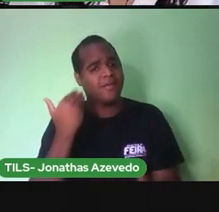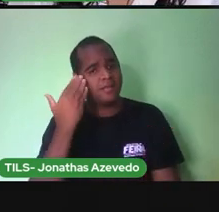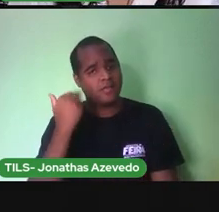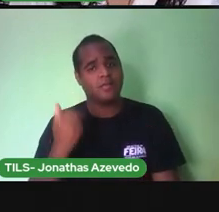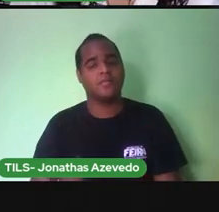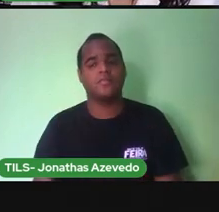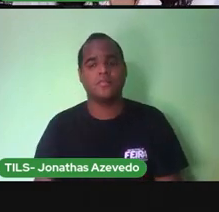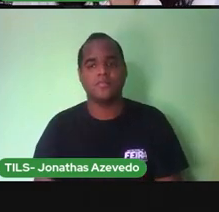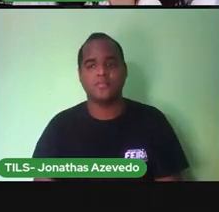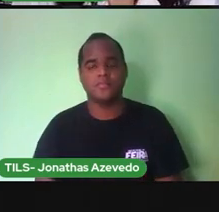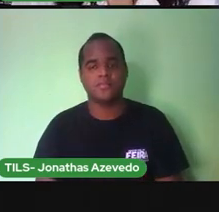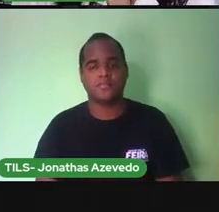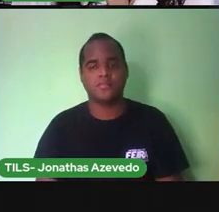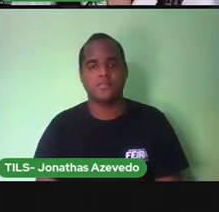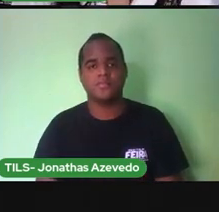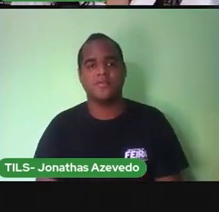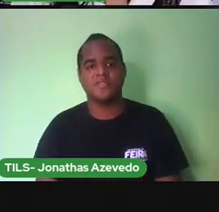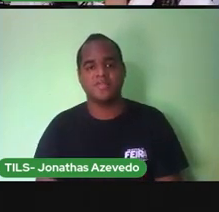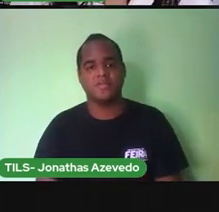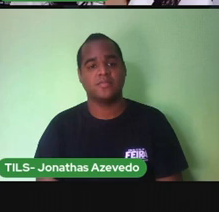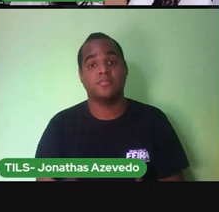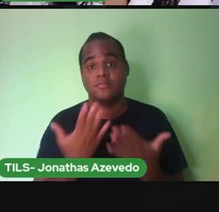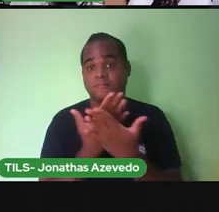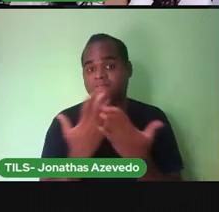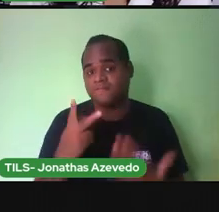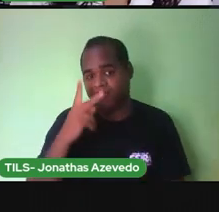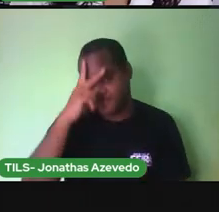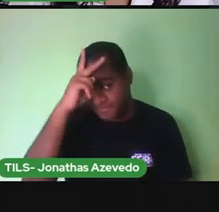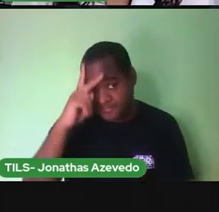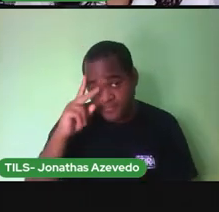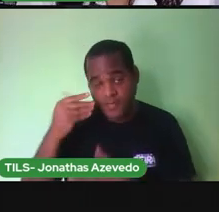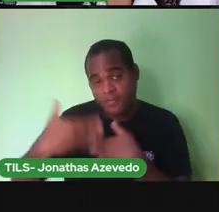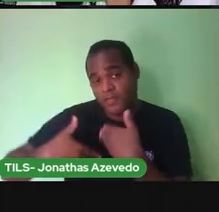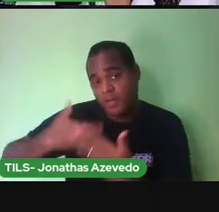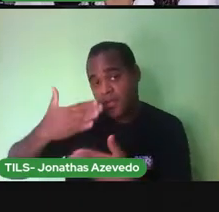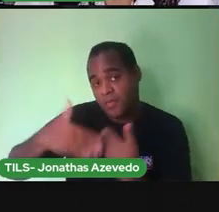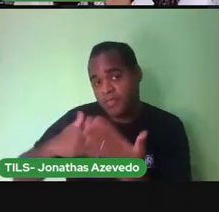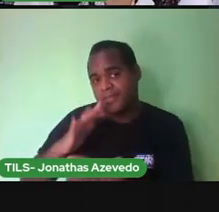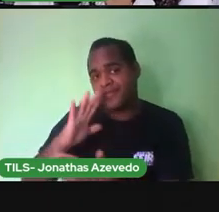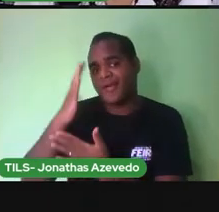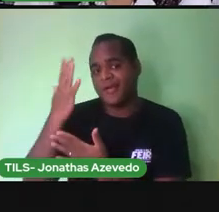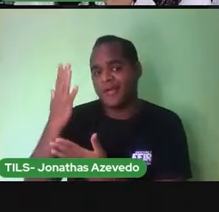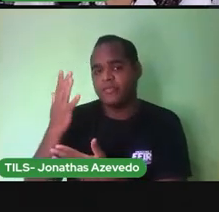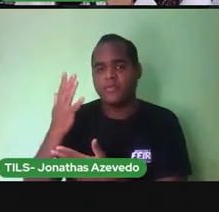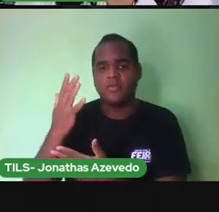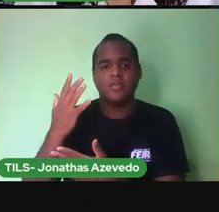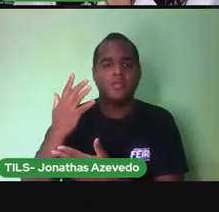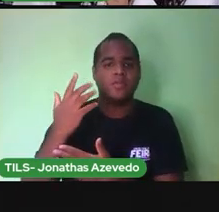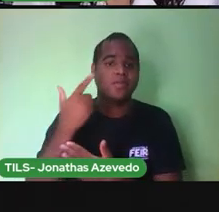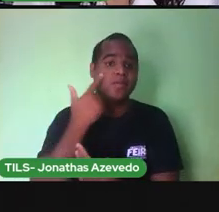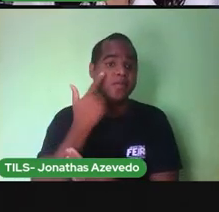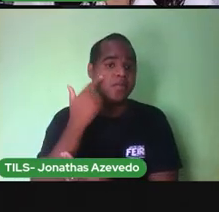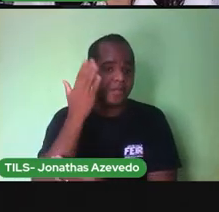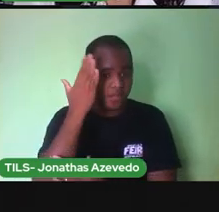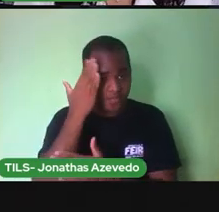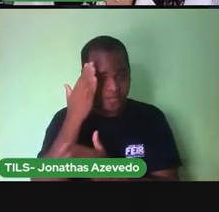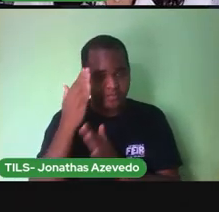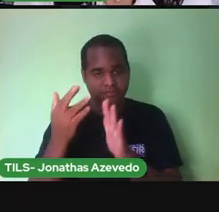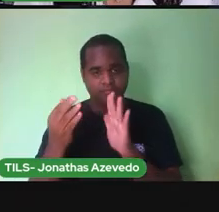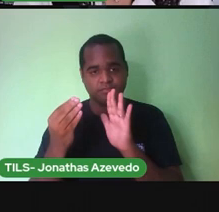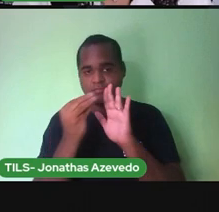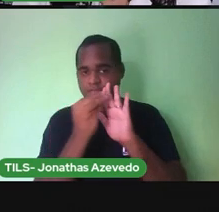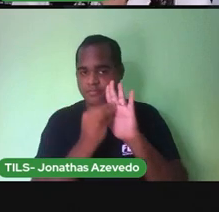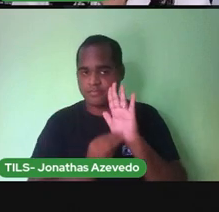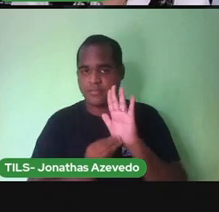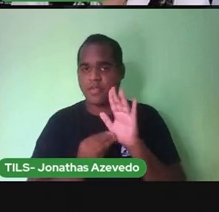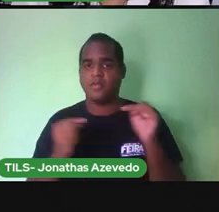Como a nossa história é registrada ao longo do tempo? Você sabe como ela é registrada? Ela é registrada